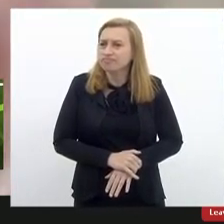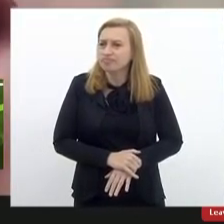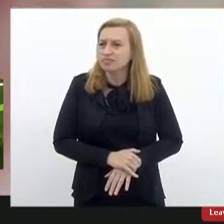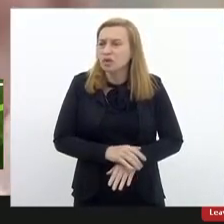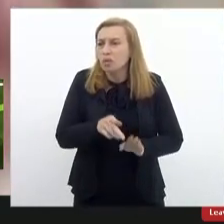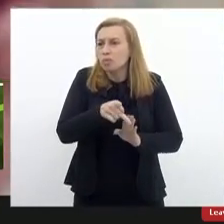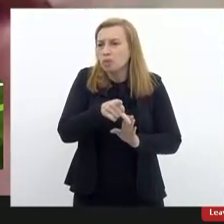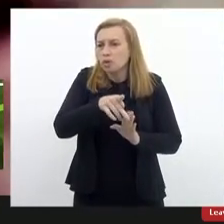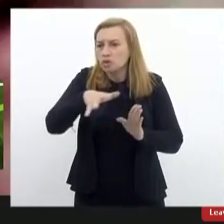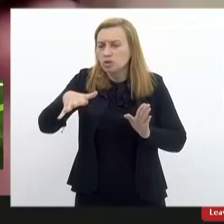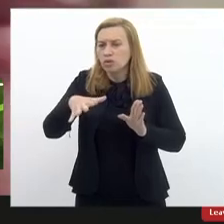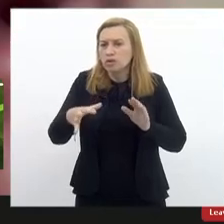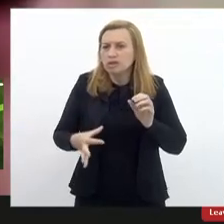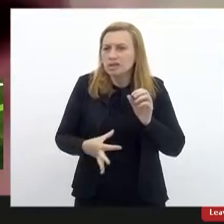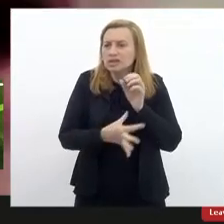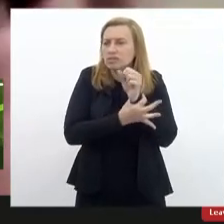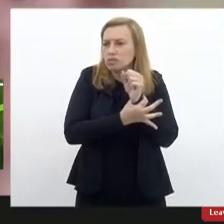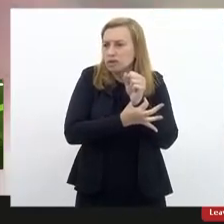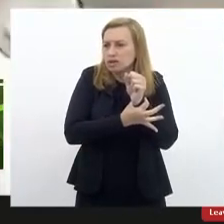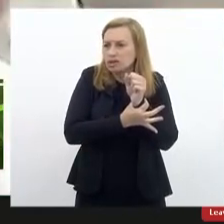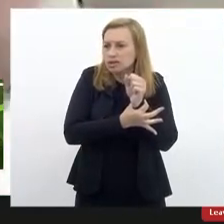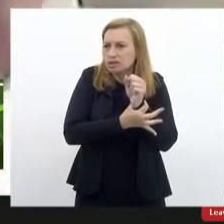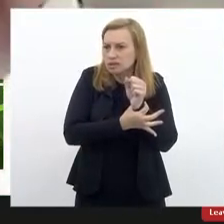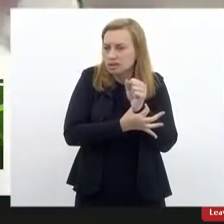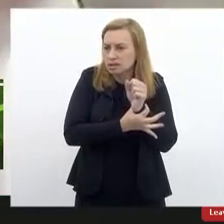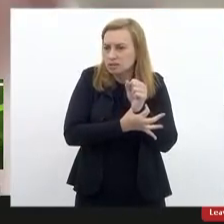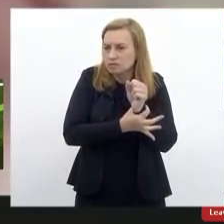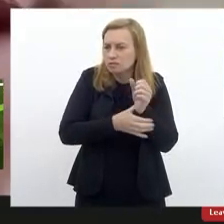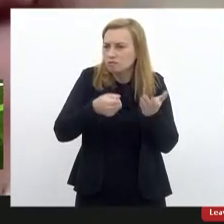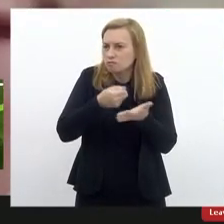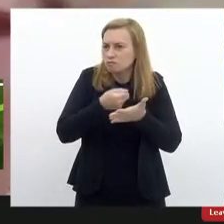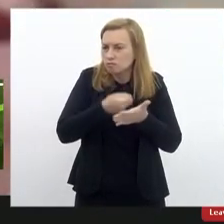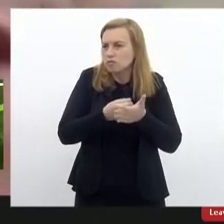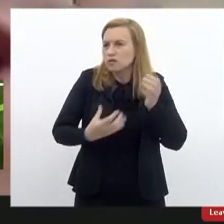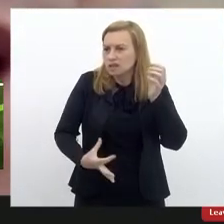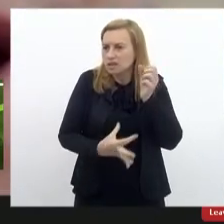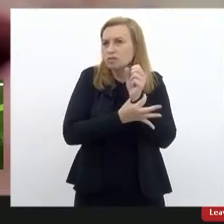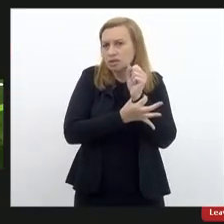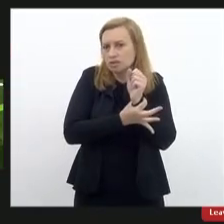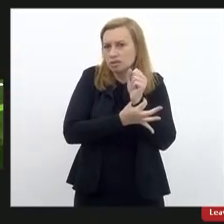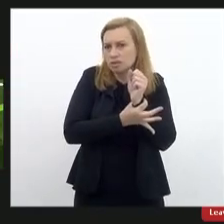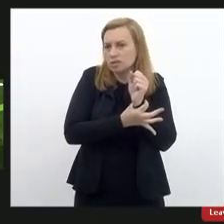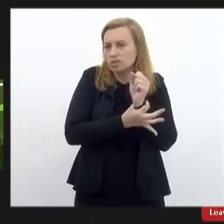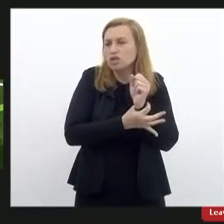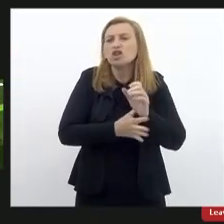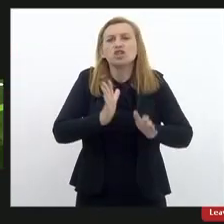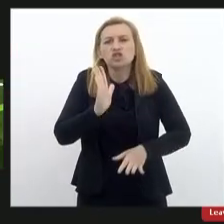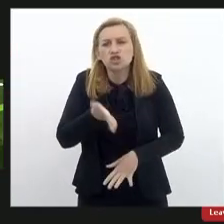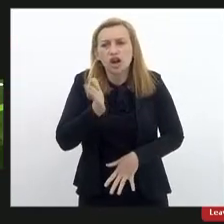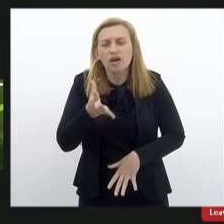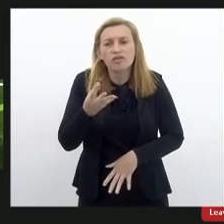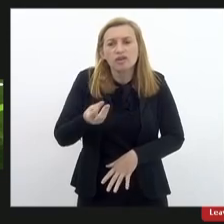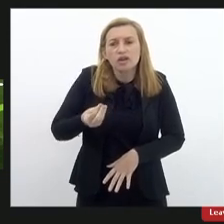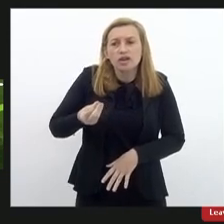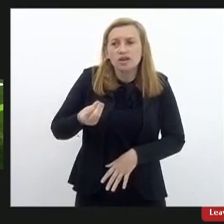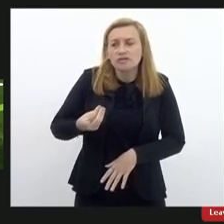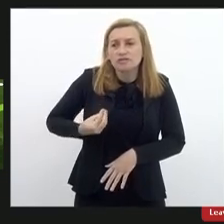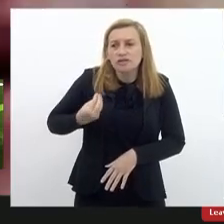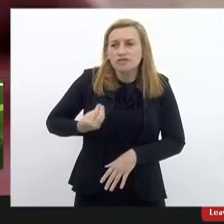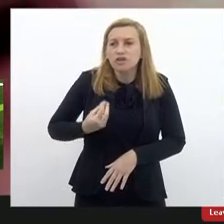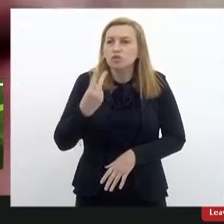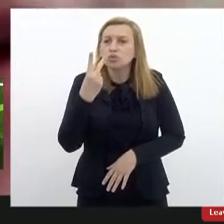protocolo de segurança, maior rigor da segurança. Já estamos vivendo duas